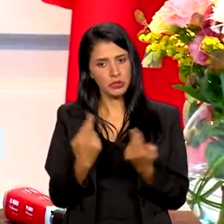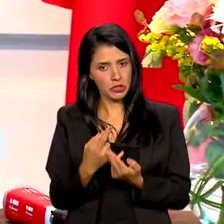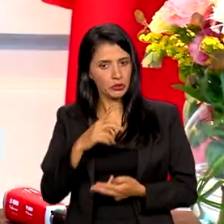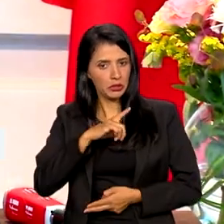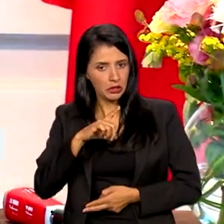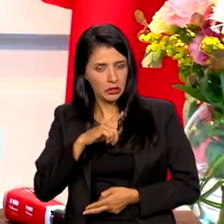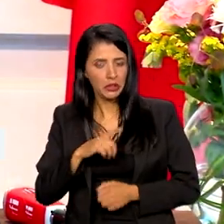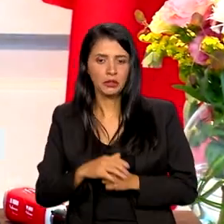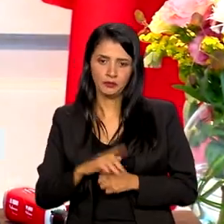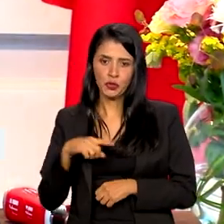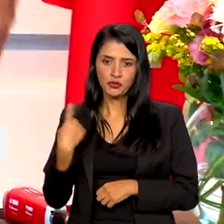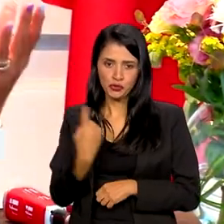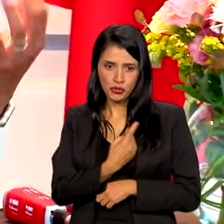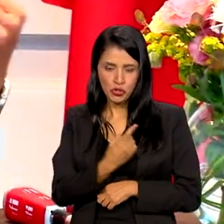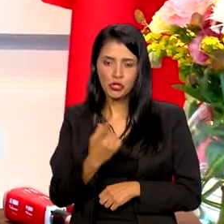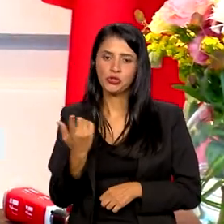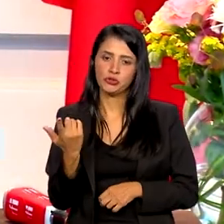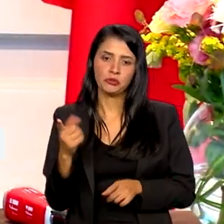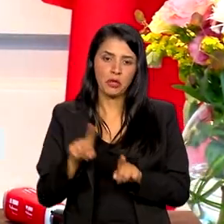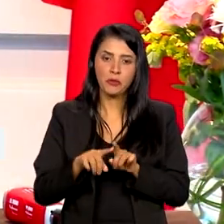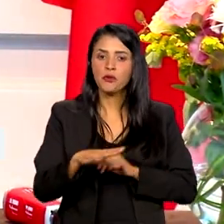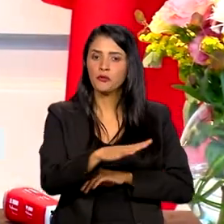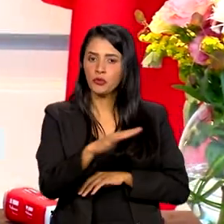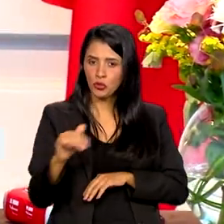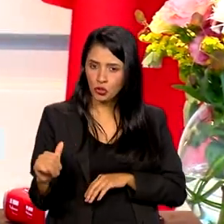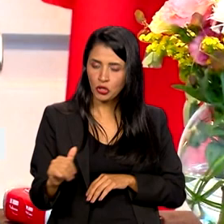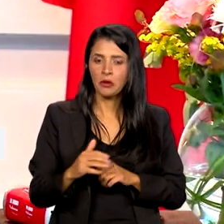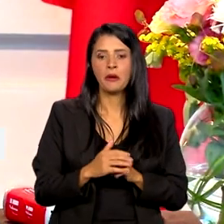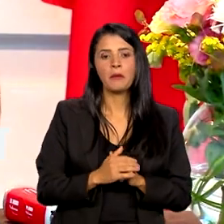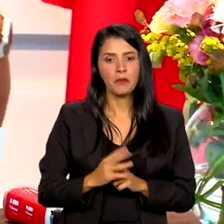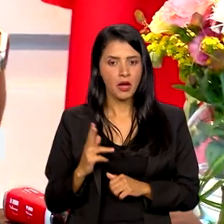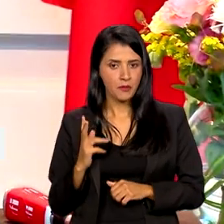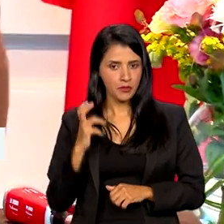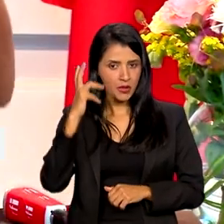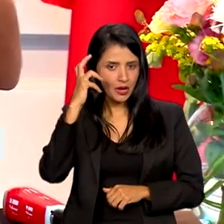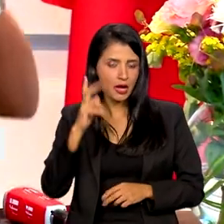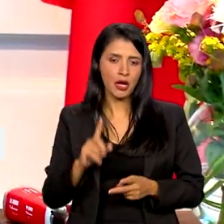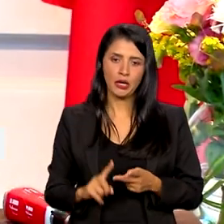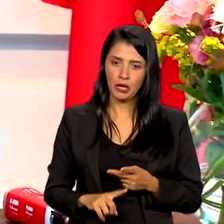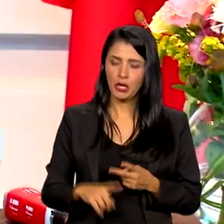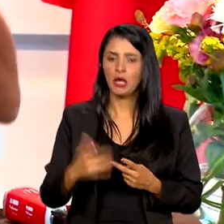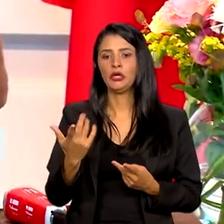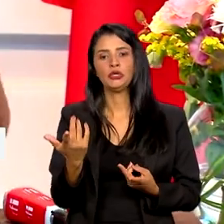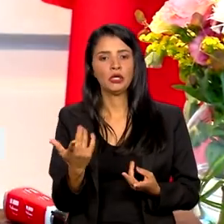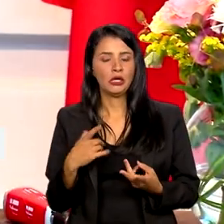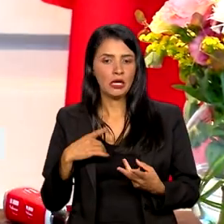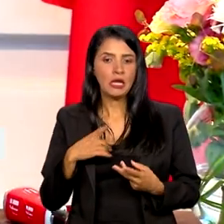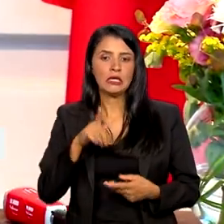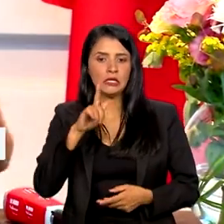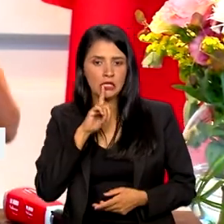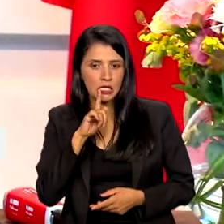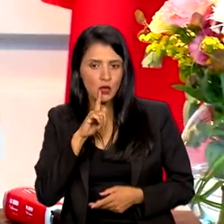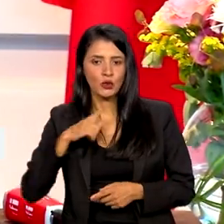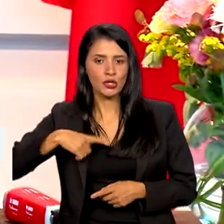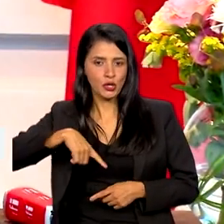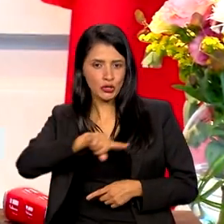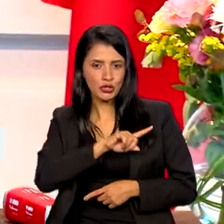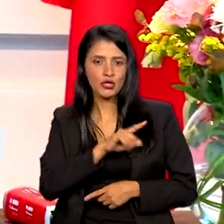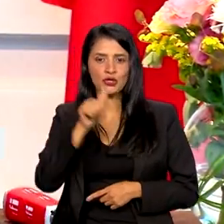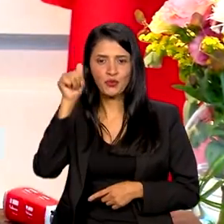a gente, também provavelmente chamaremos Margarete, para compor e Luciana e Nízia, para fazermos ali as mulheres,